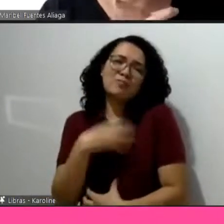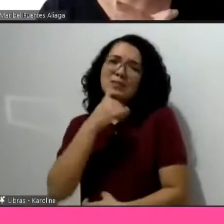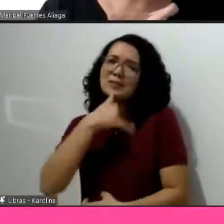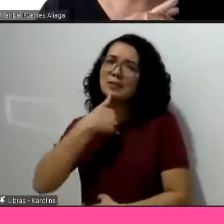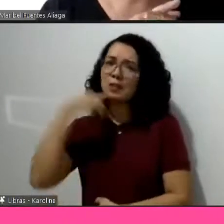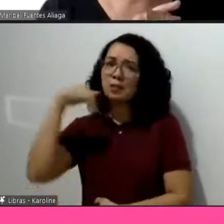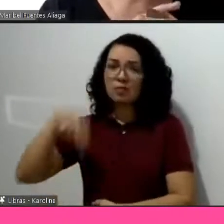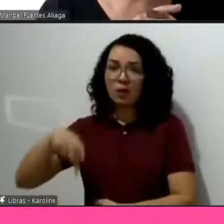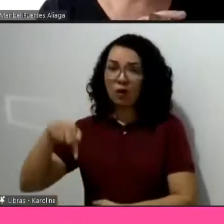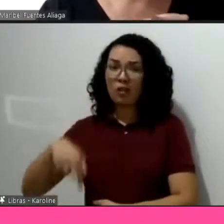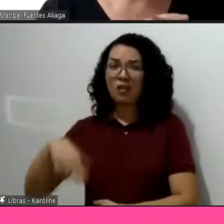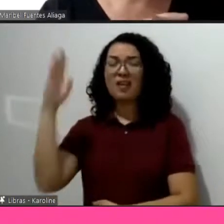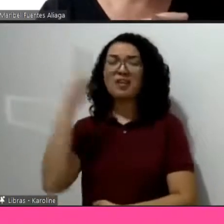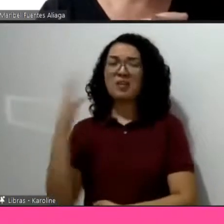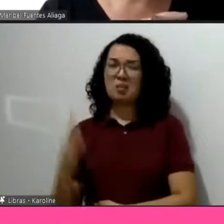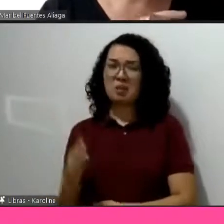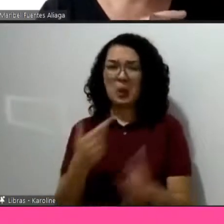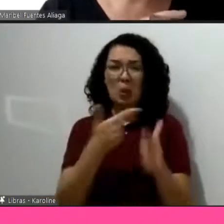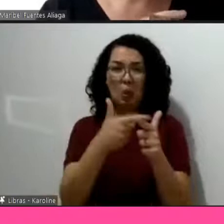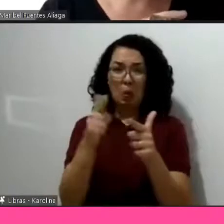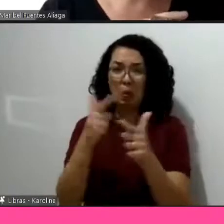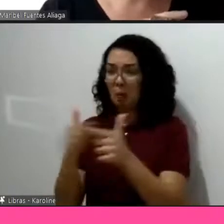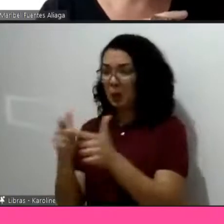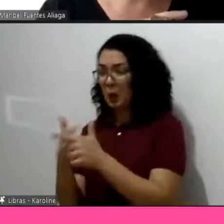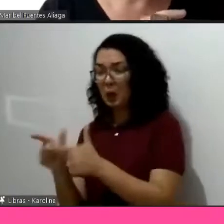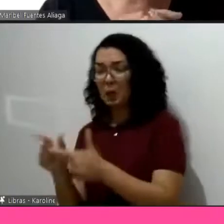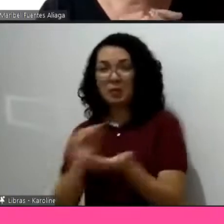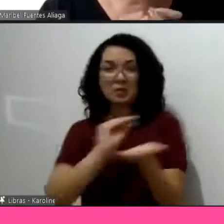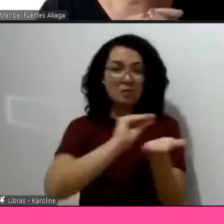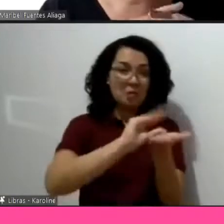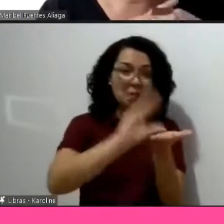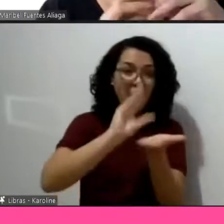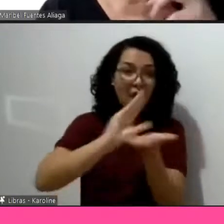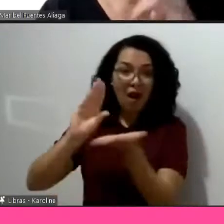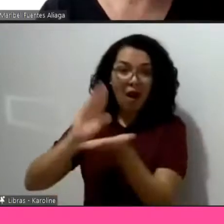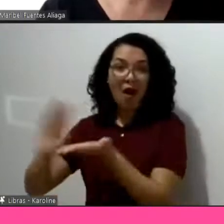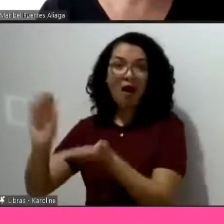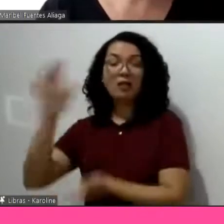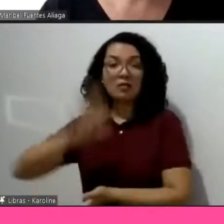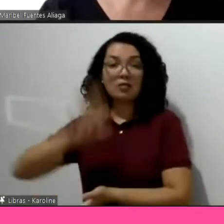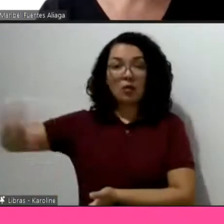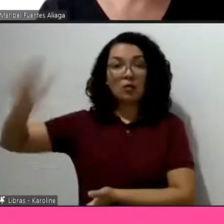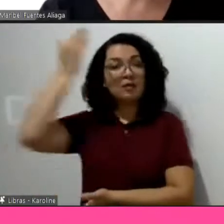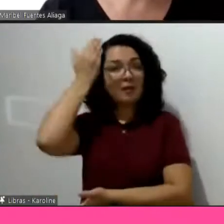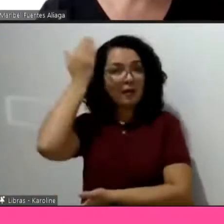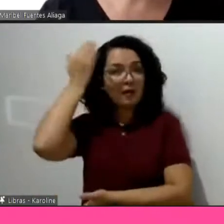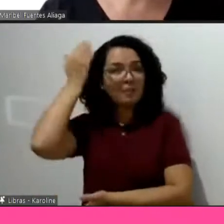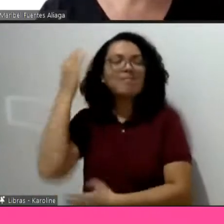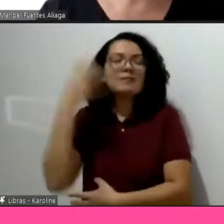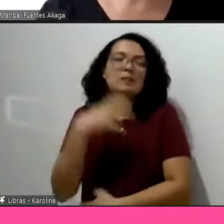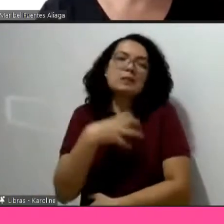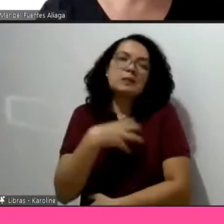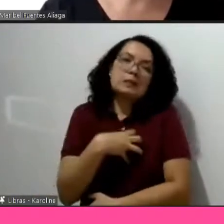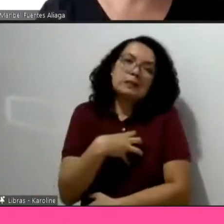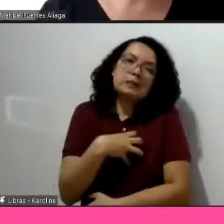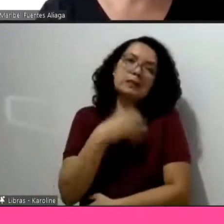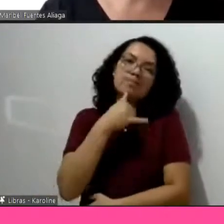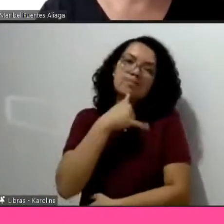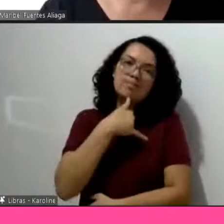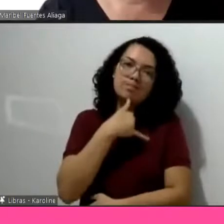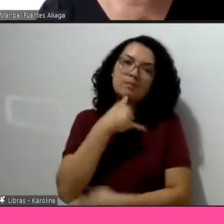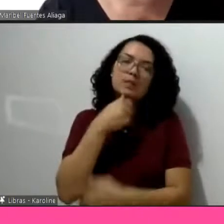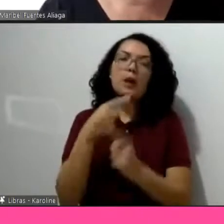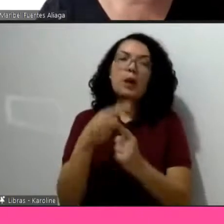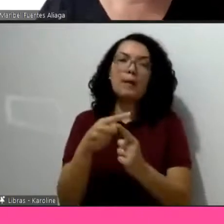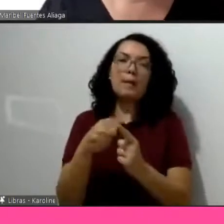de financiamentos, de problemas, discussões com o MEC e tal, eu lamento muito porque eu acho que a Flaxo pode ser